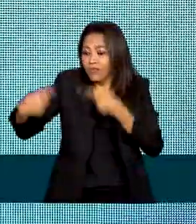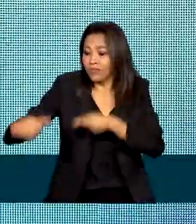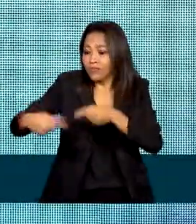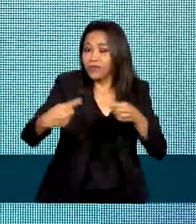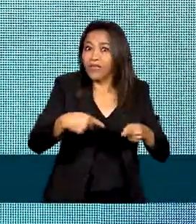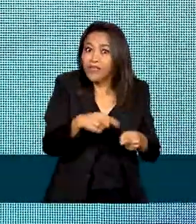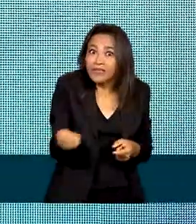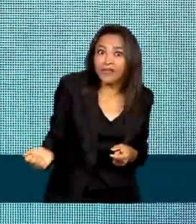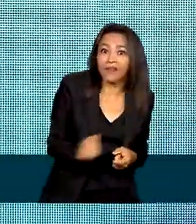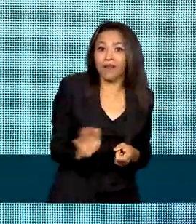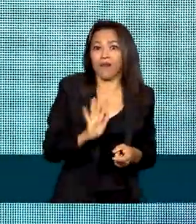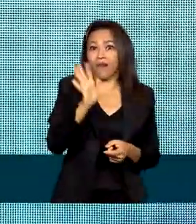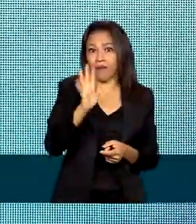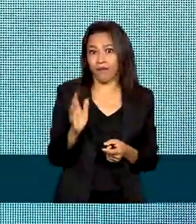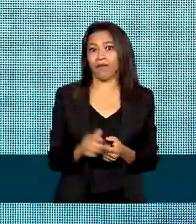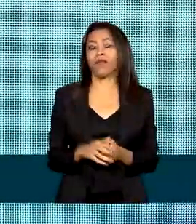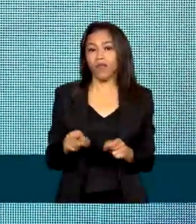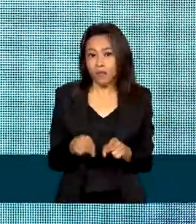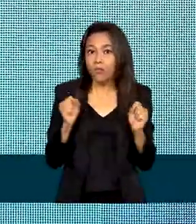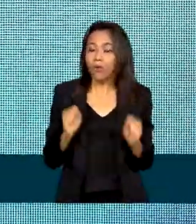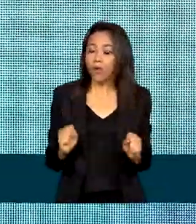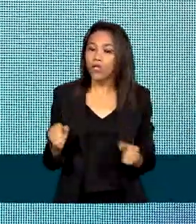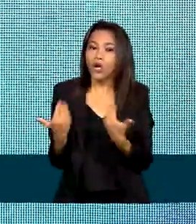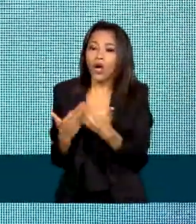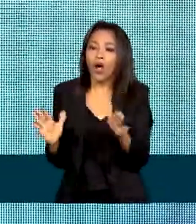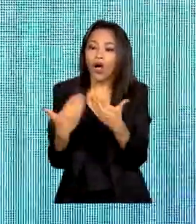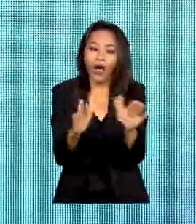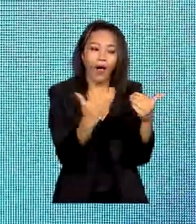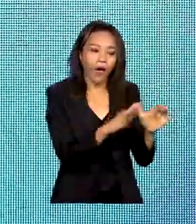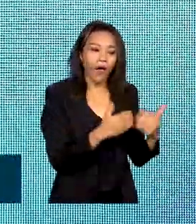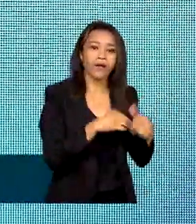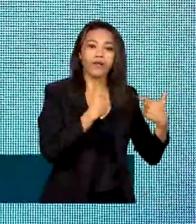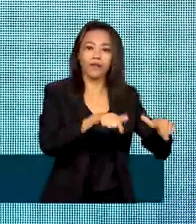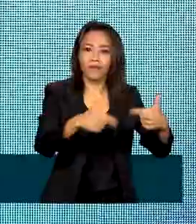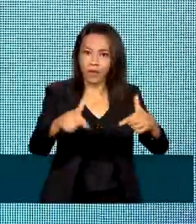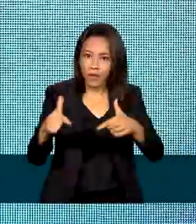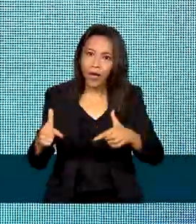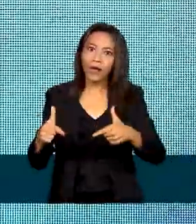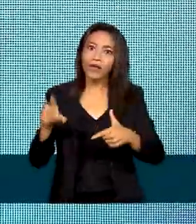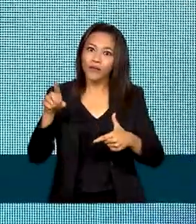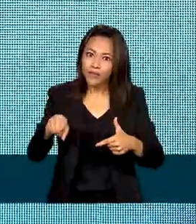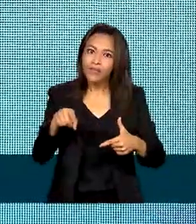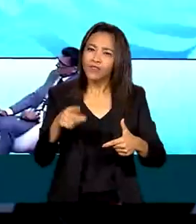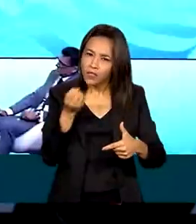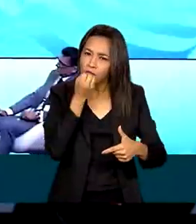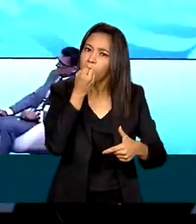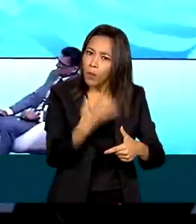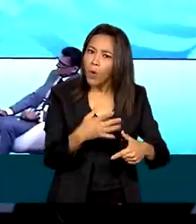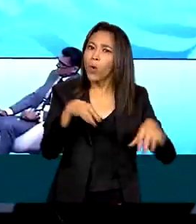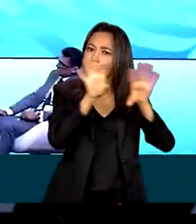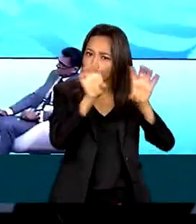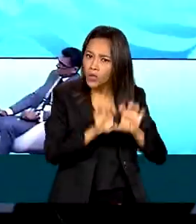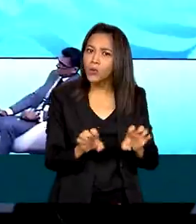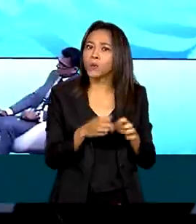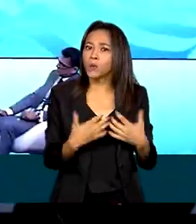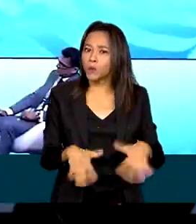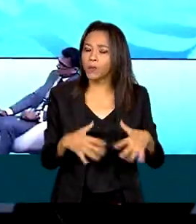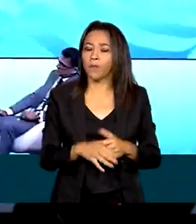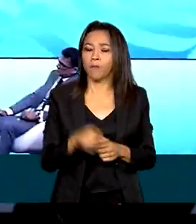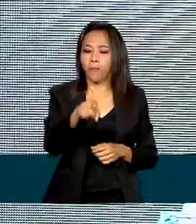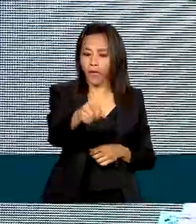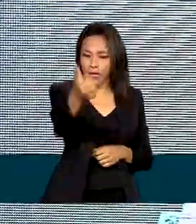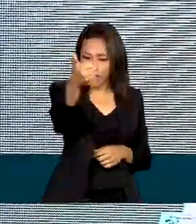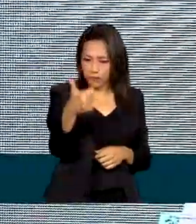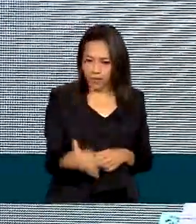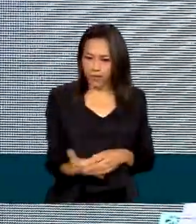gera muito emprego em você construir essa boa infraestrutura. Segundo o ministro da Casa